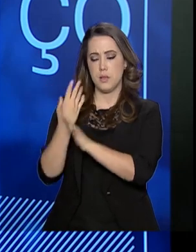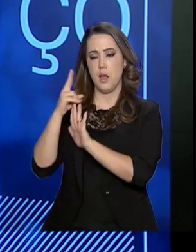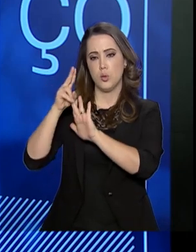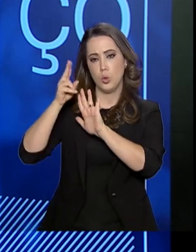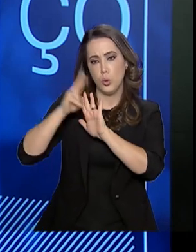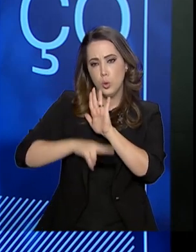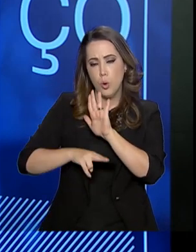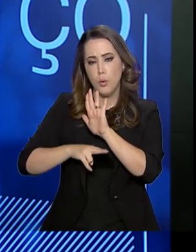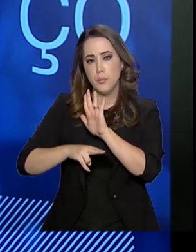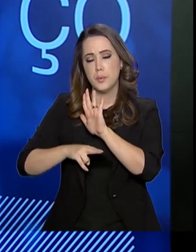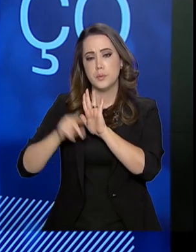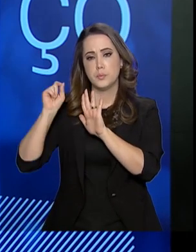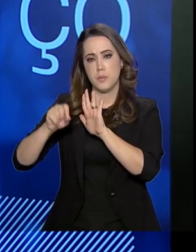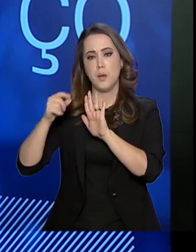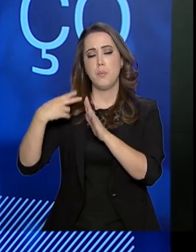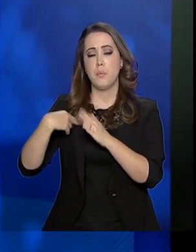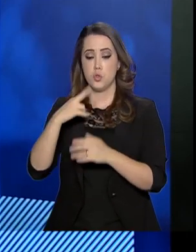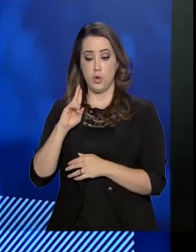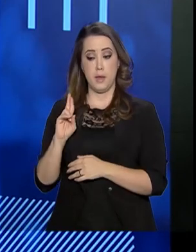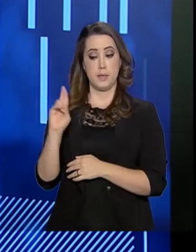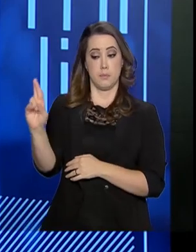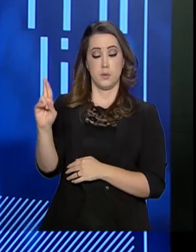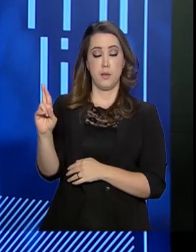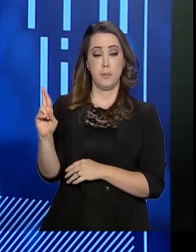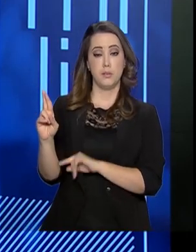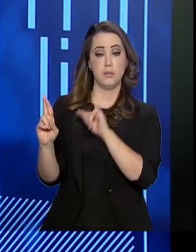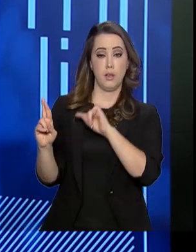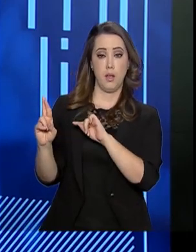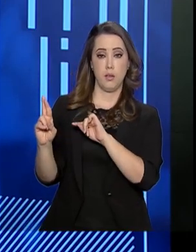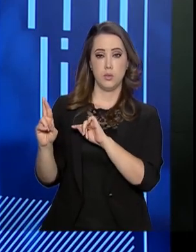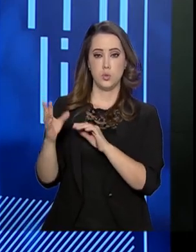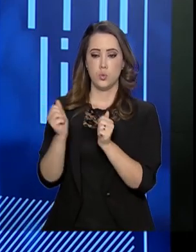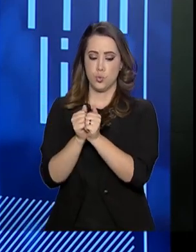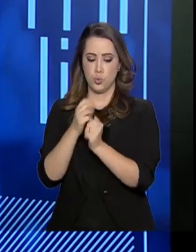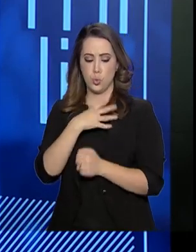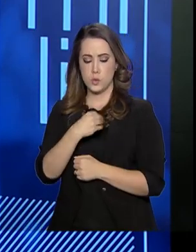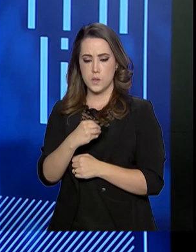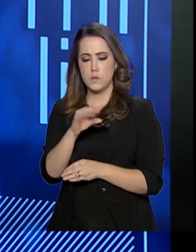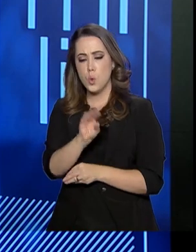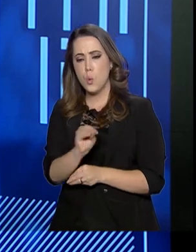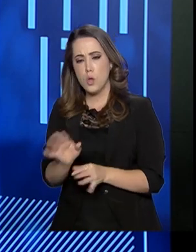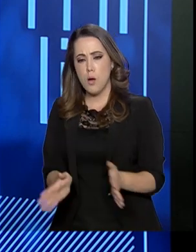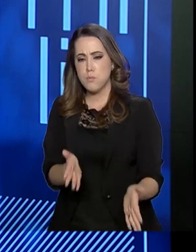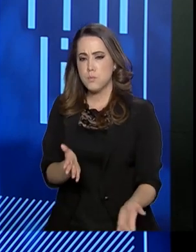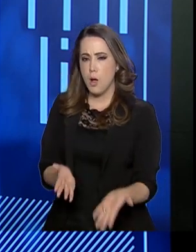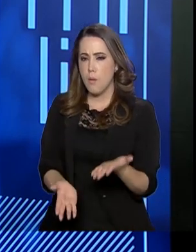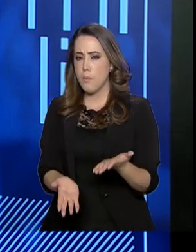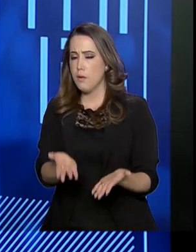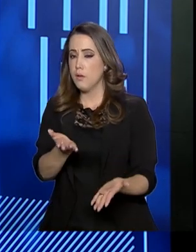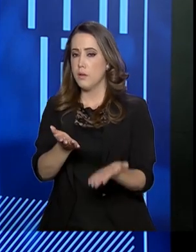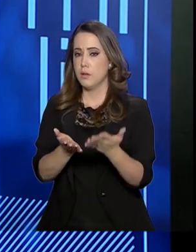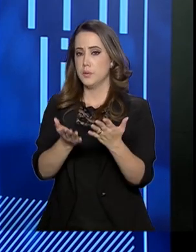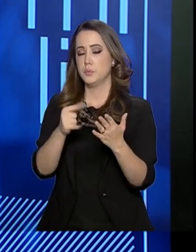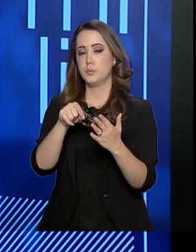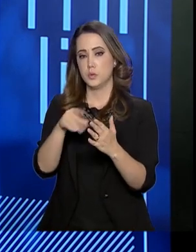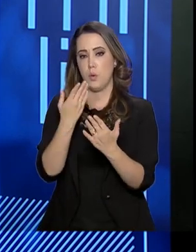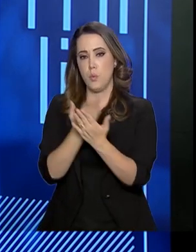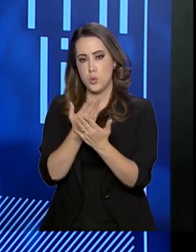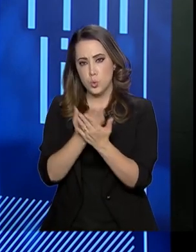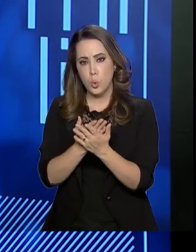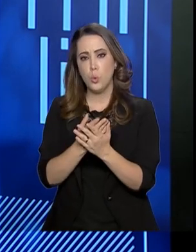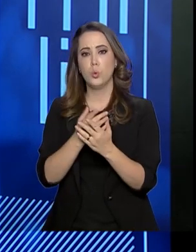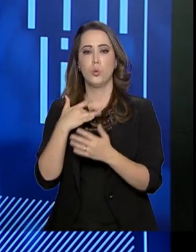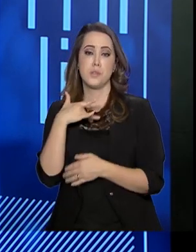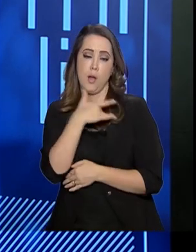para que, de responsabilidades com os filhos, com as famílias envolvendo o estudo e a saúde,